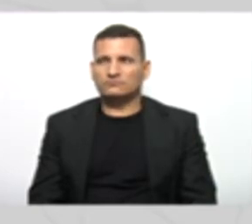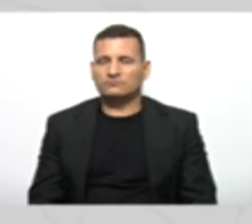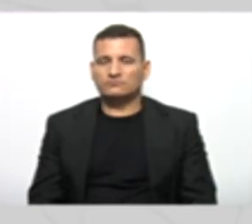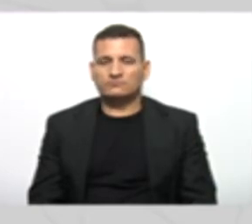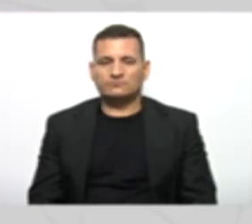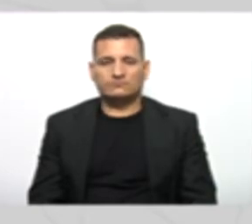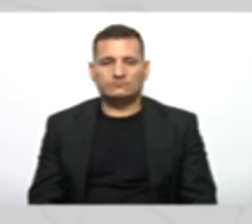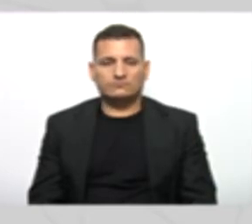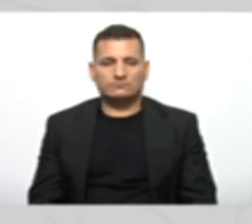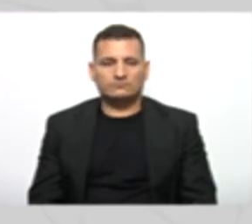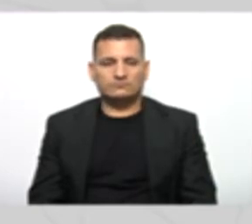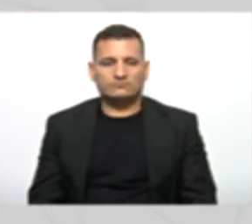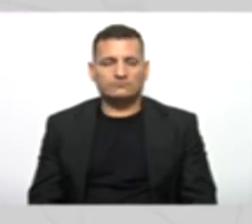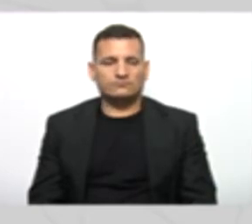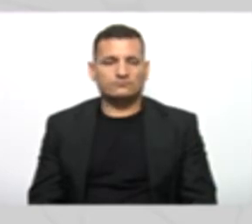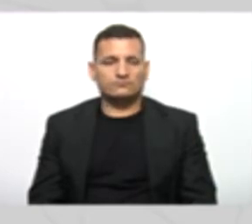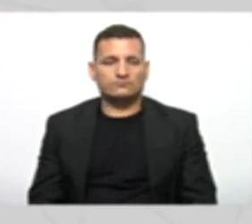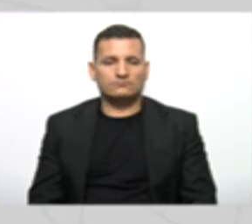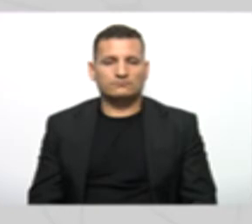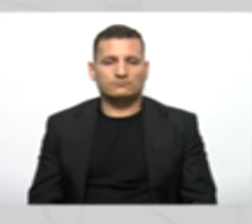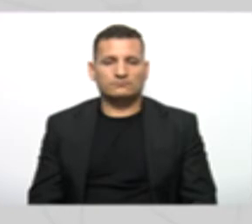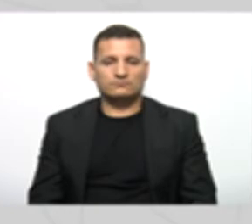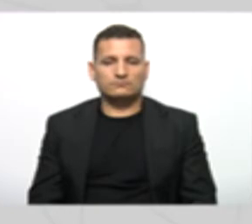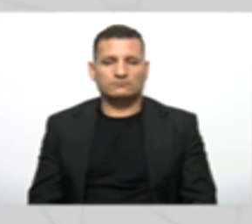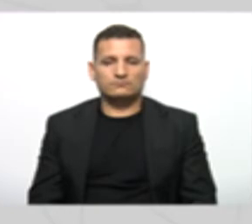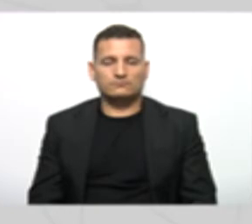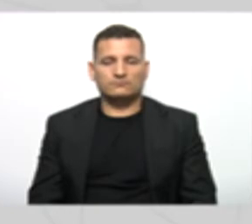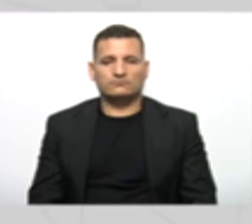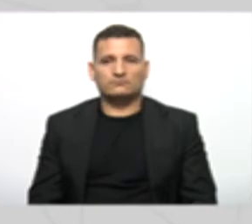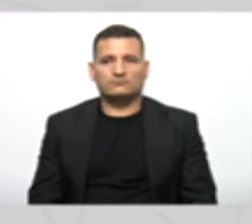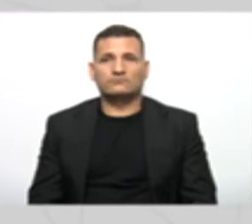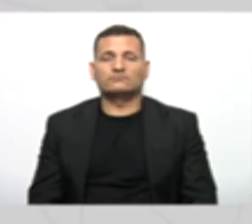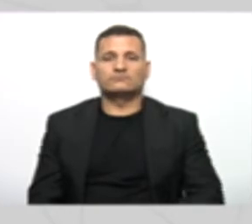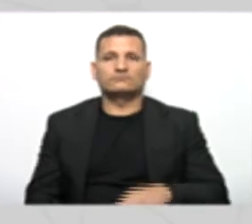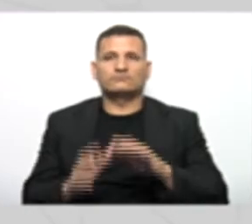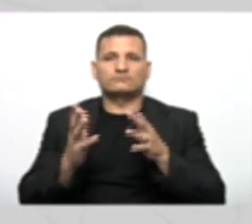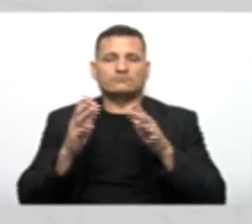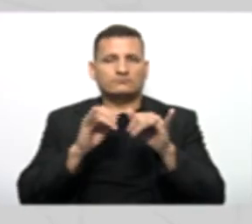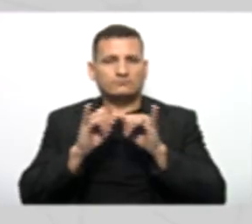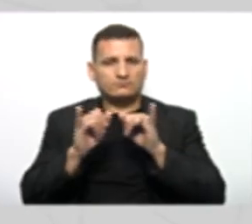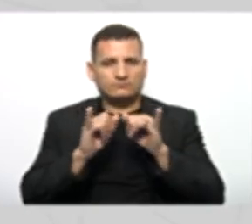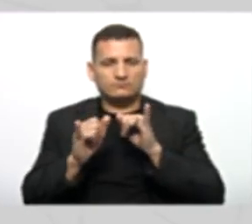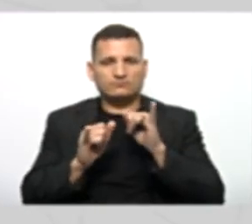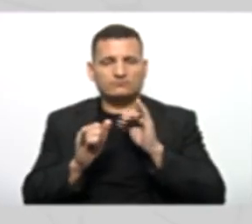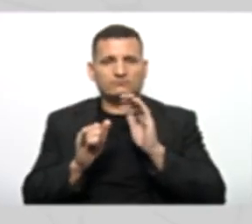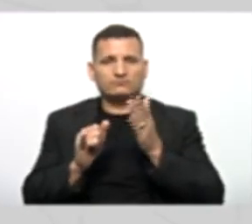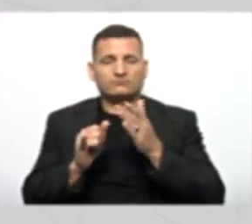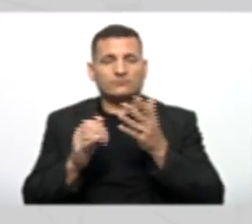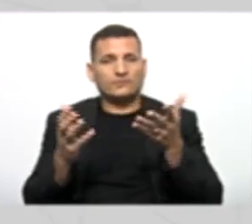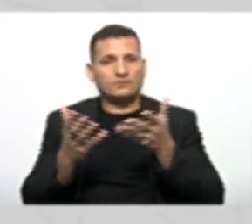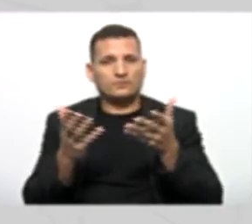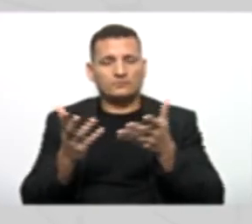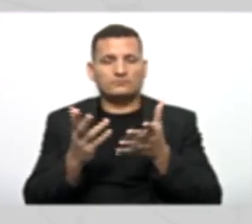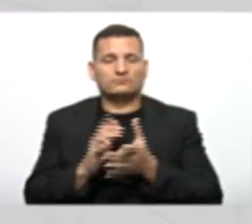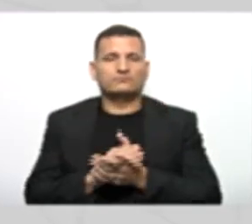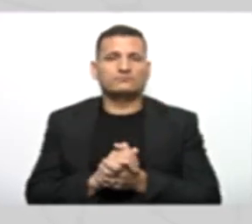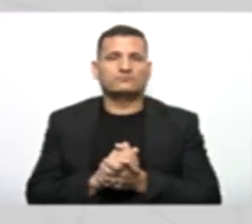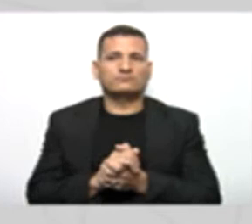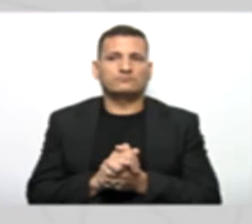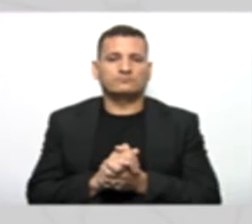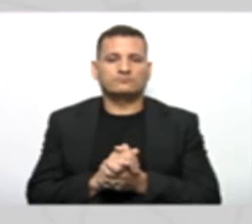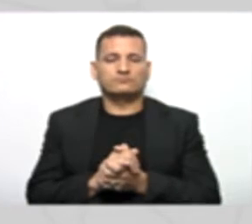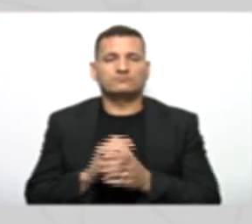Estadual Ok? Beleza Leu as informações Agora procede da mesma maneira Que é o que?